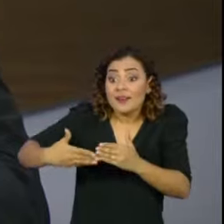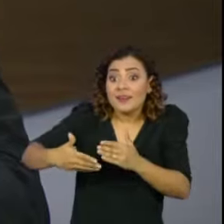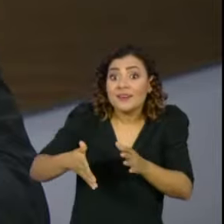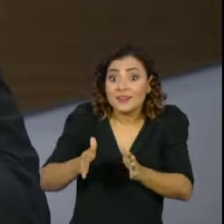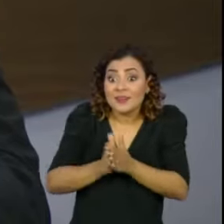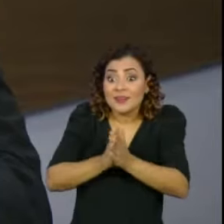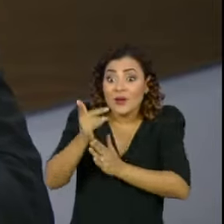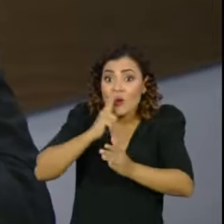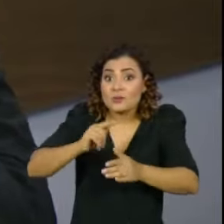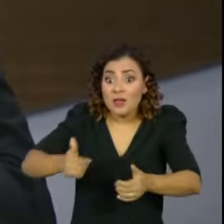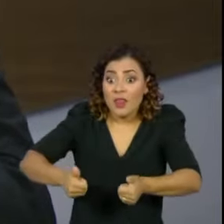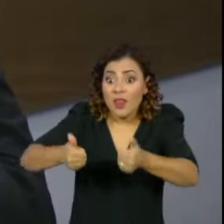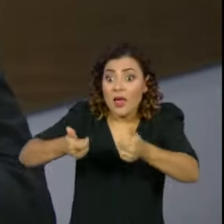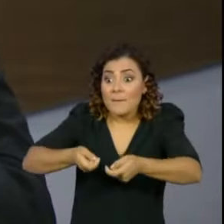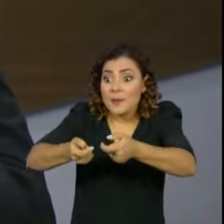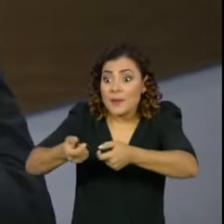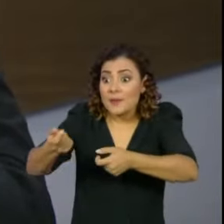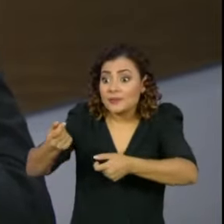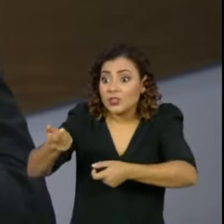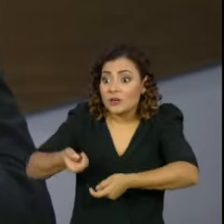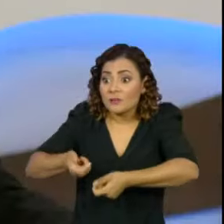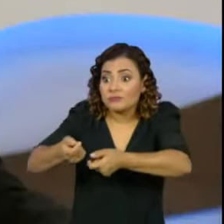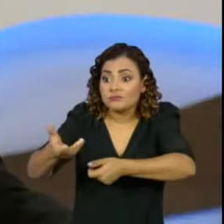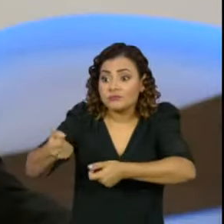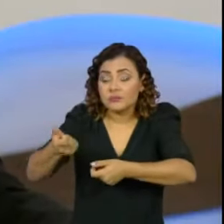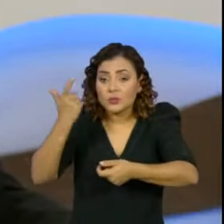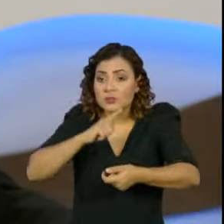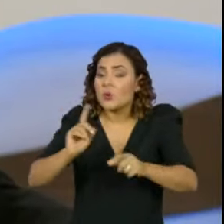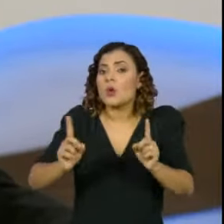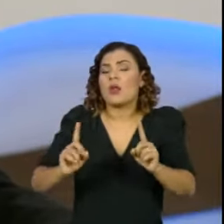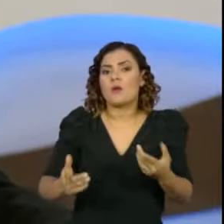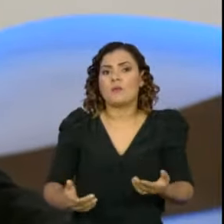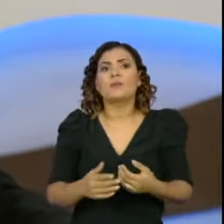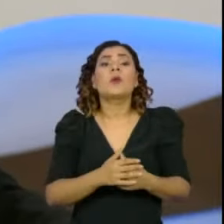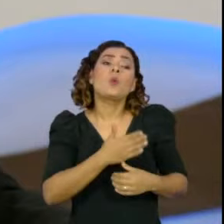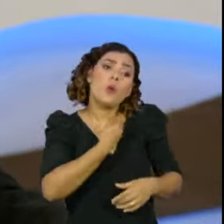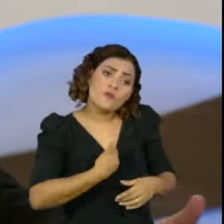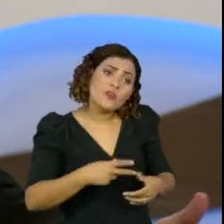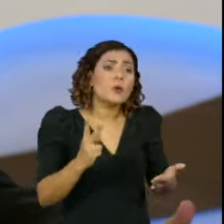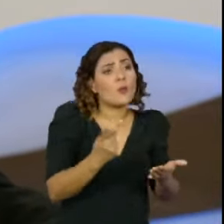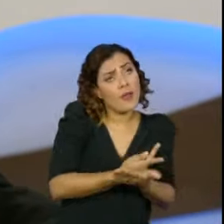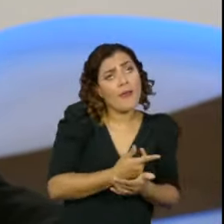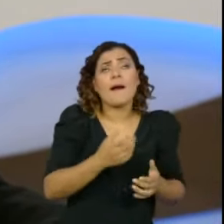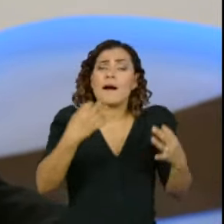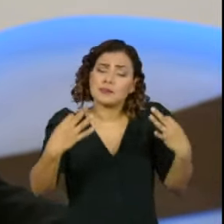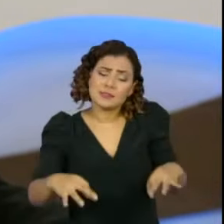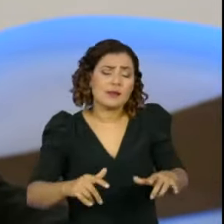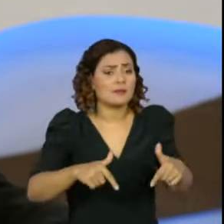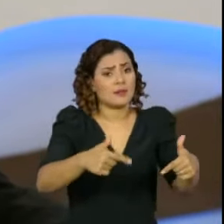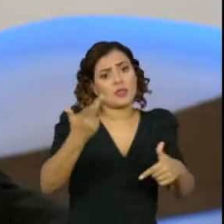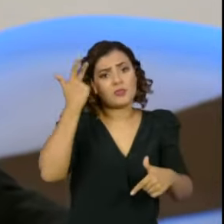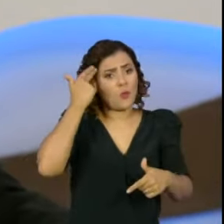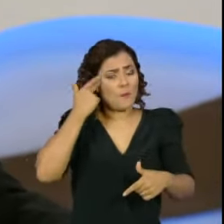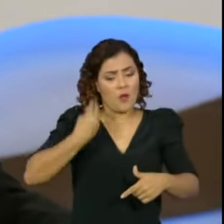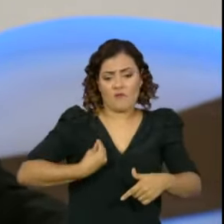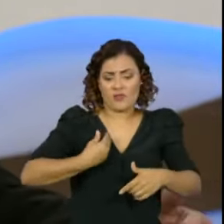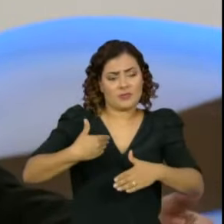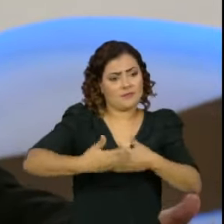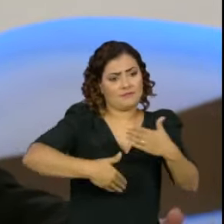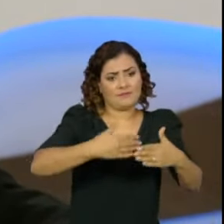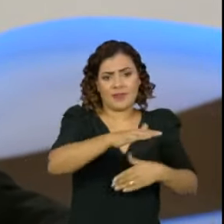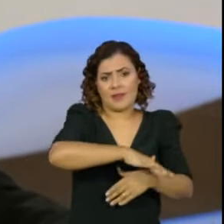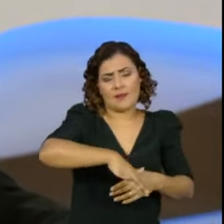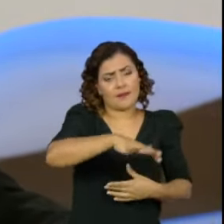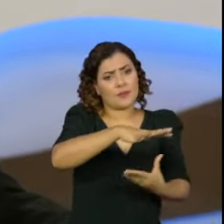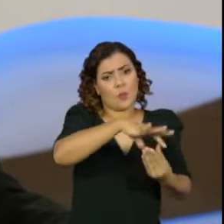o reinício ao pagamento do auxílio emergencial? Os governos normalmente erram e acertam. Isso é normal da vida democrática. E houve um